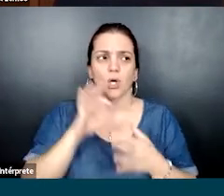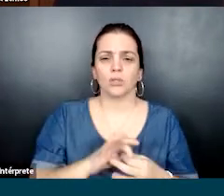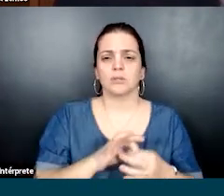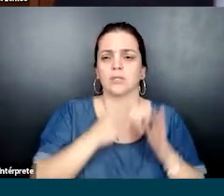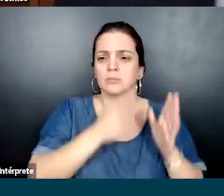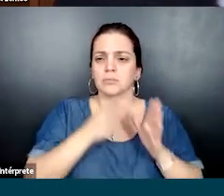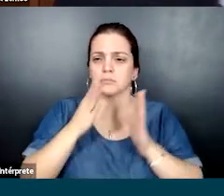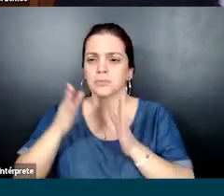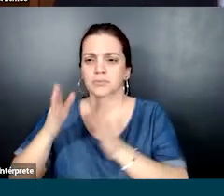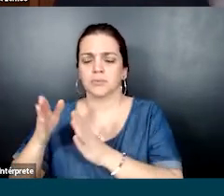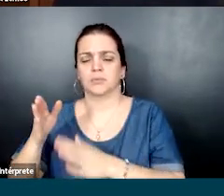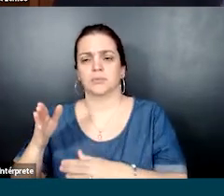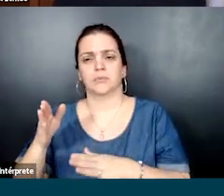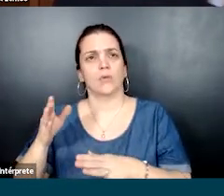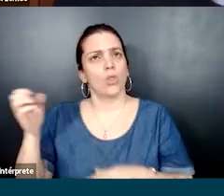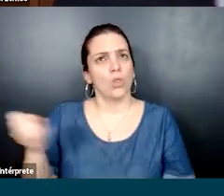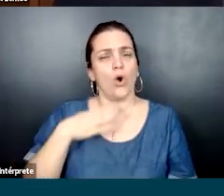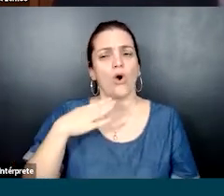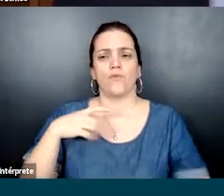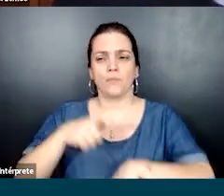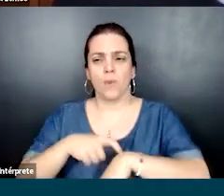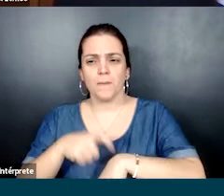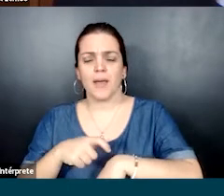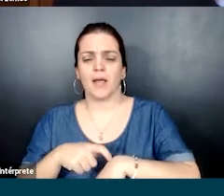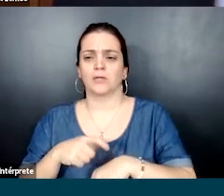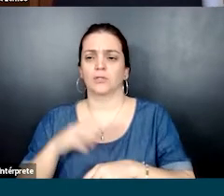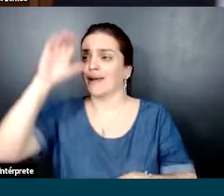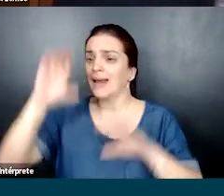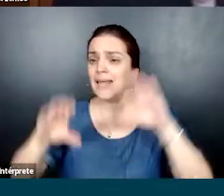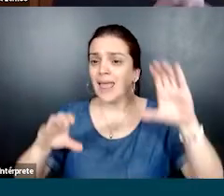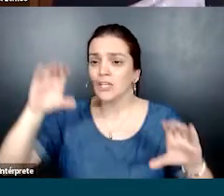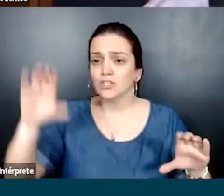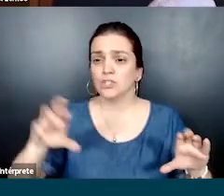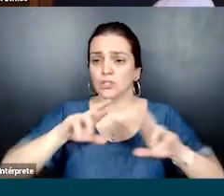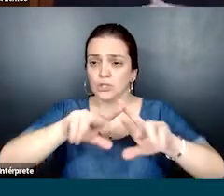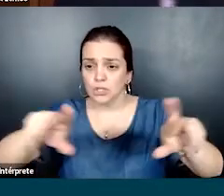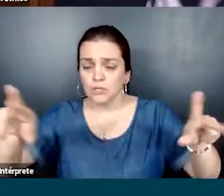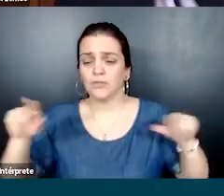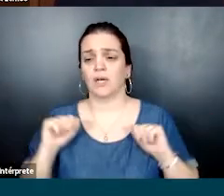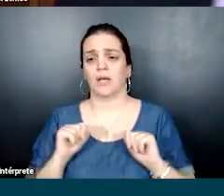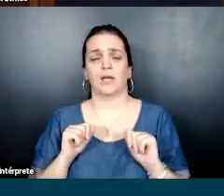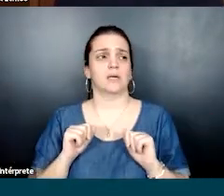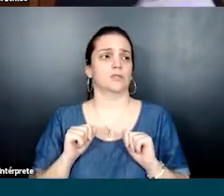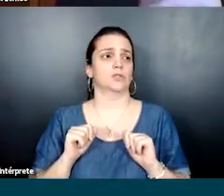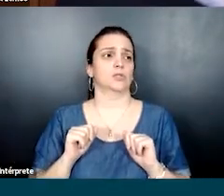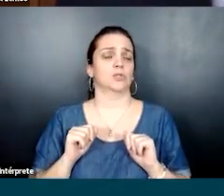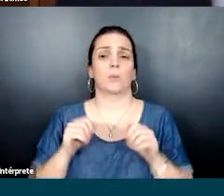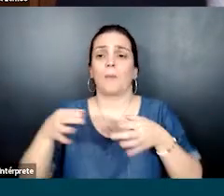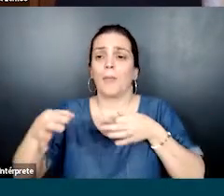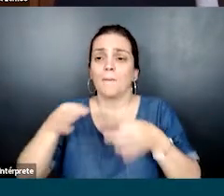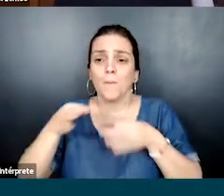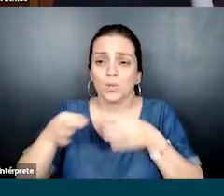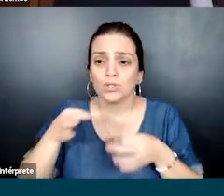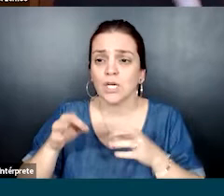sabe que é o novo momento, né? Então, a cliente é diferente, o time é diferente. E mesmo sendo um tema que a gente tem muita experiência e que a gente já fez outros